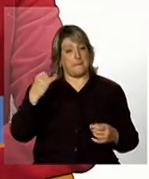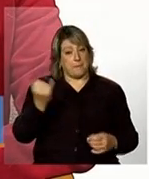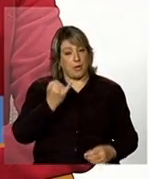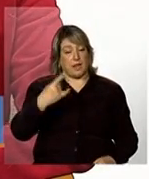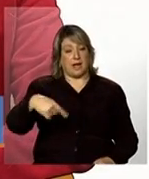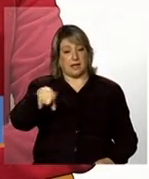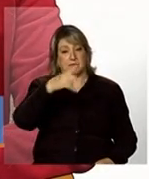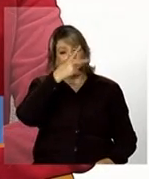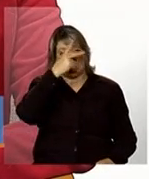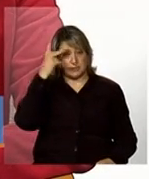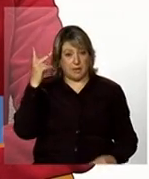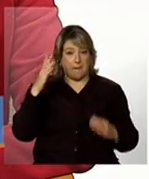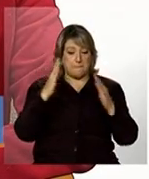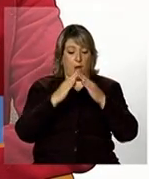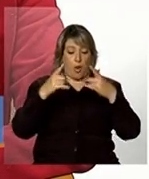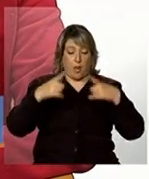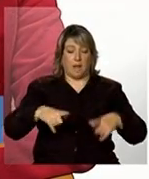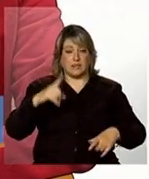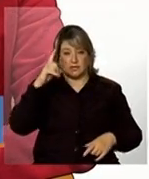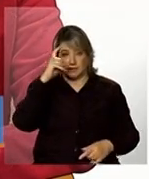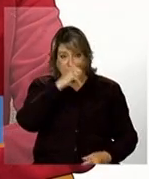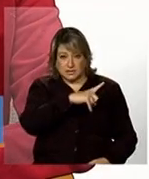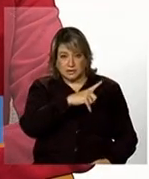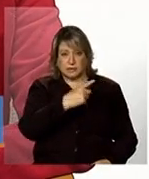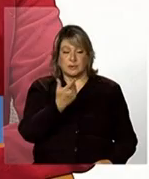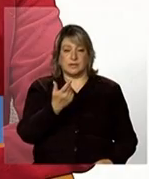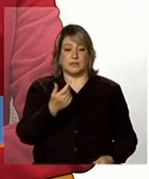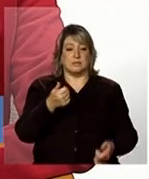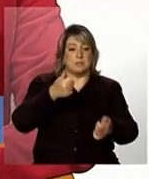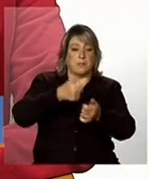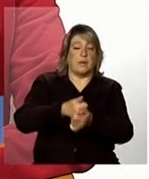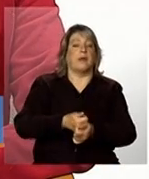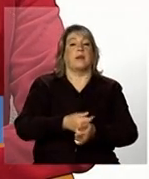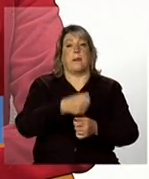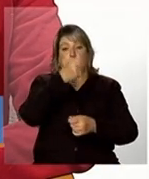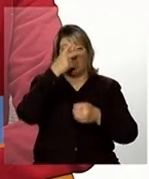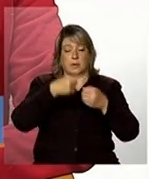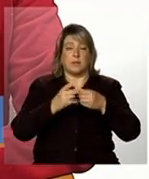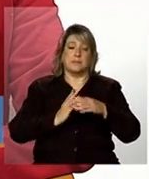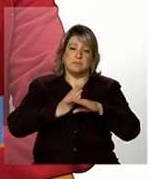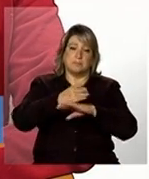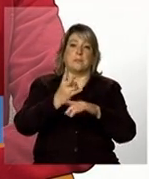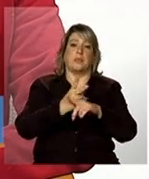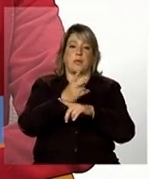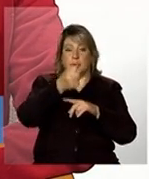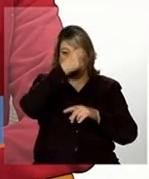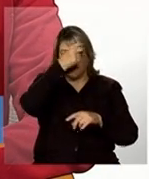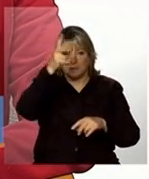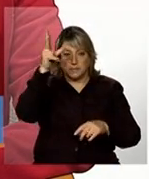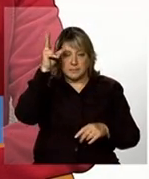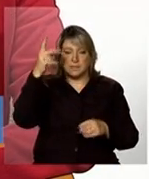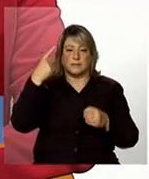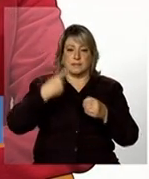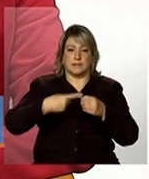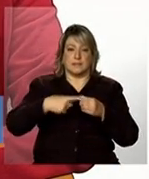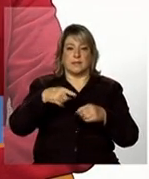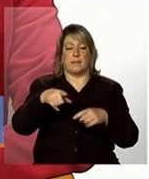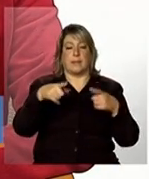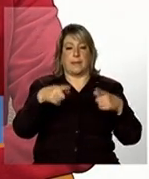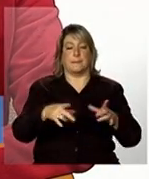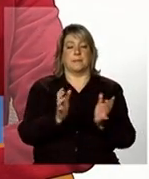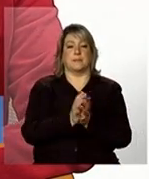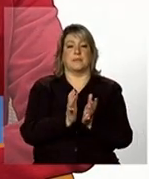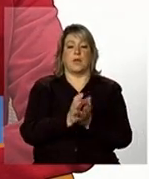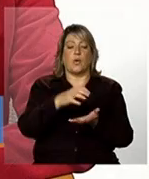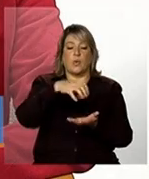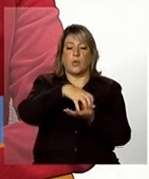município e se o atendimento for próximo que ela procure o gestor municipal do programa Bolsa Família ou uma unidade de